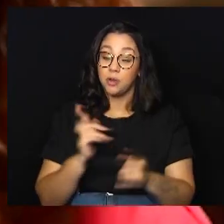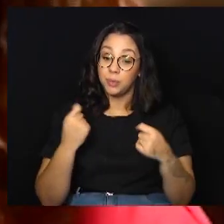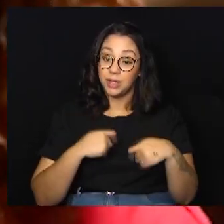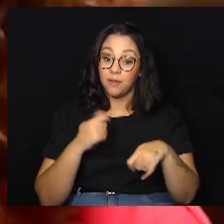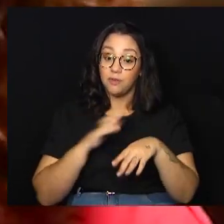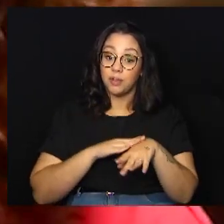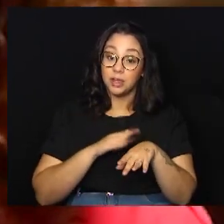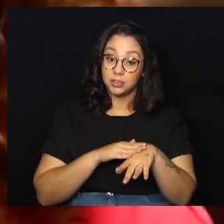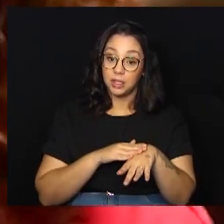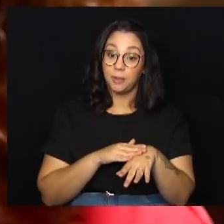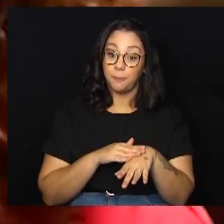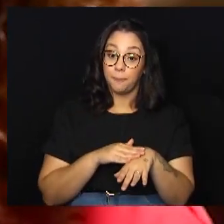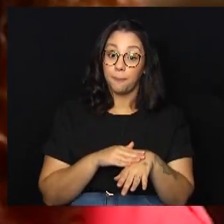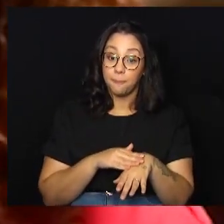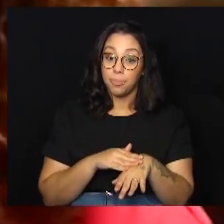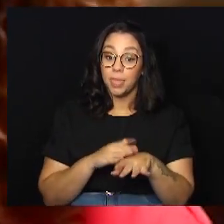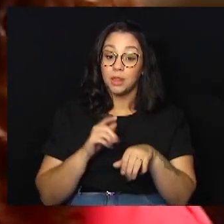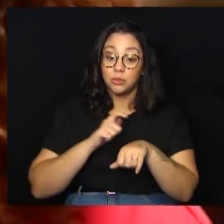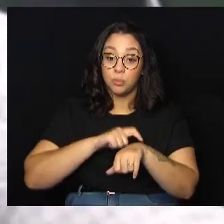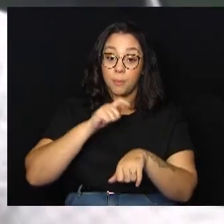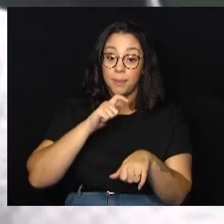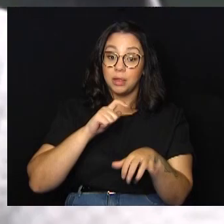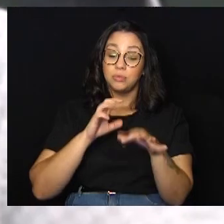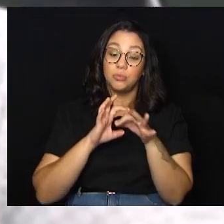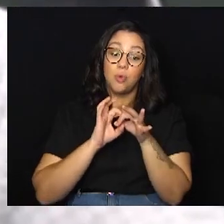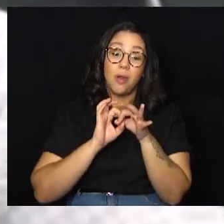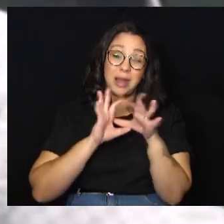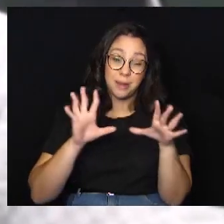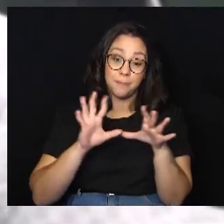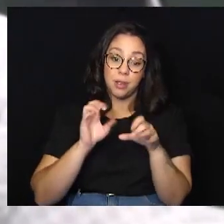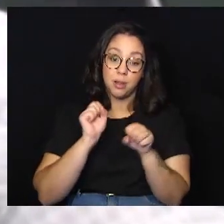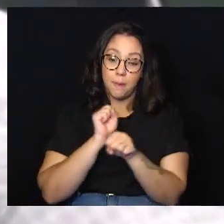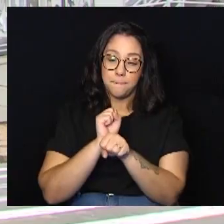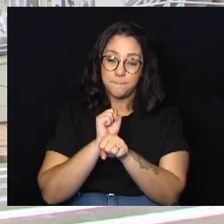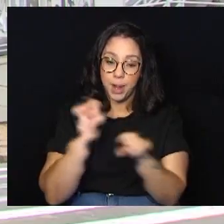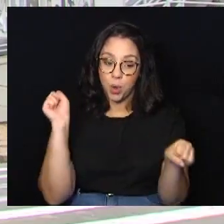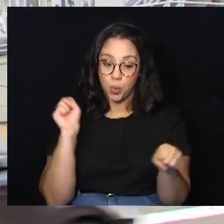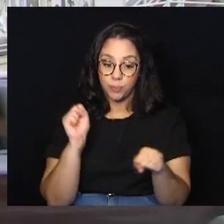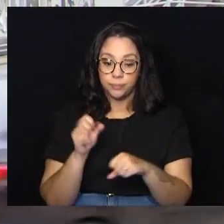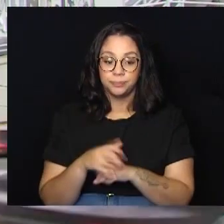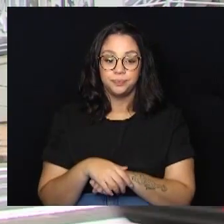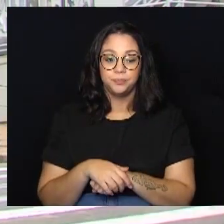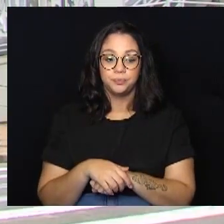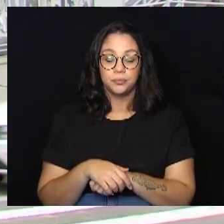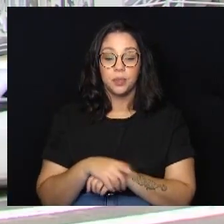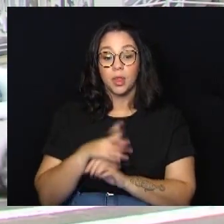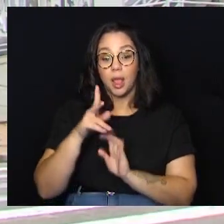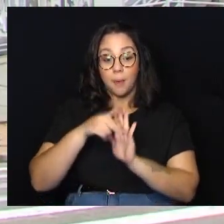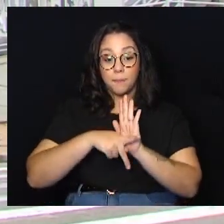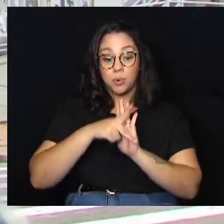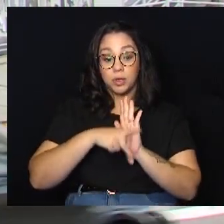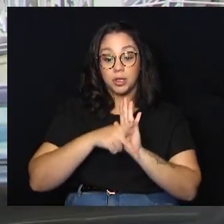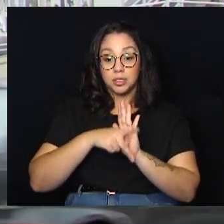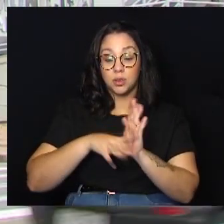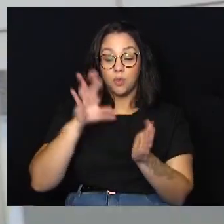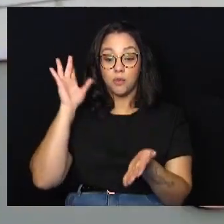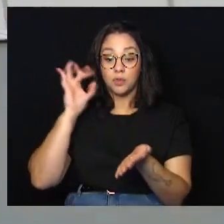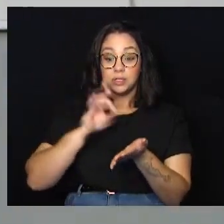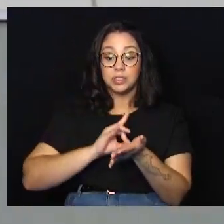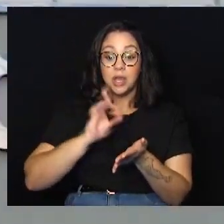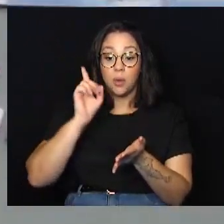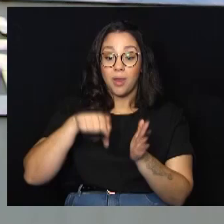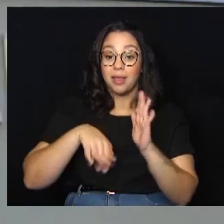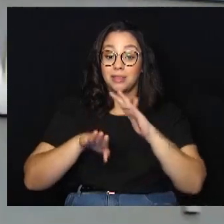quando na libertação dos escravos. A programação oficial será na Câmara Municipal